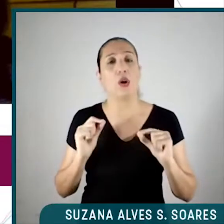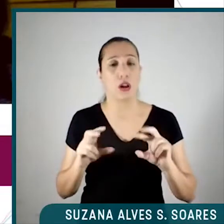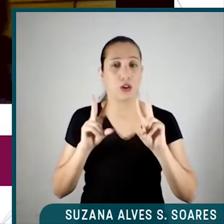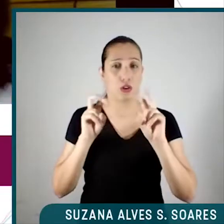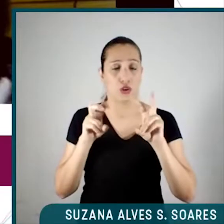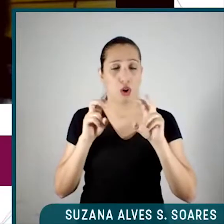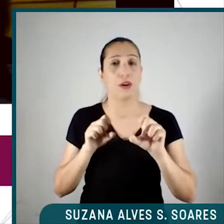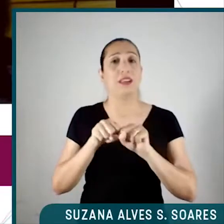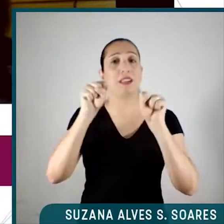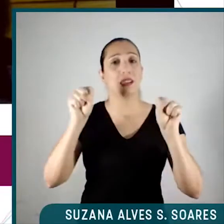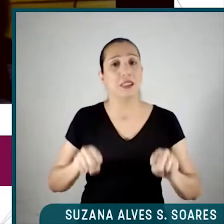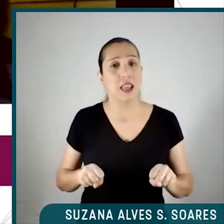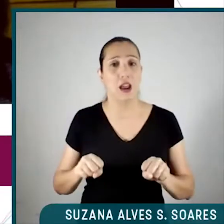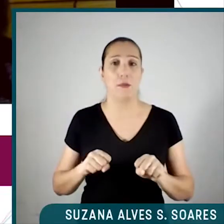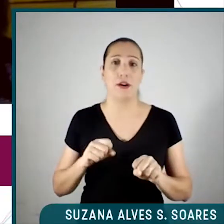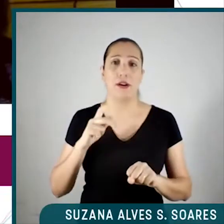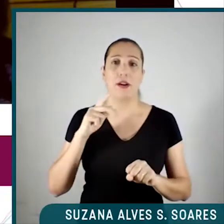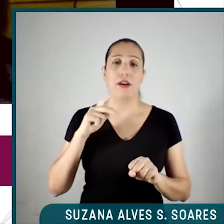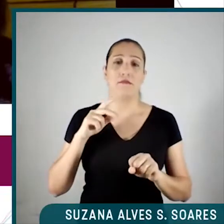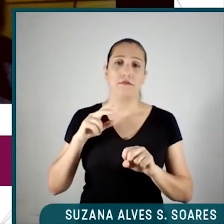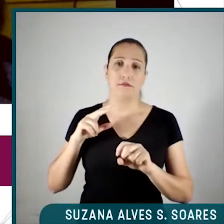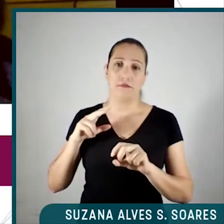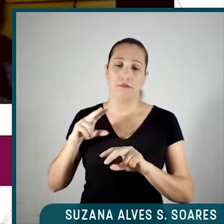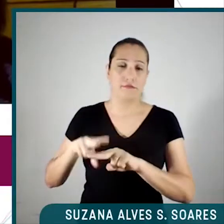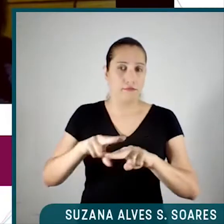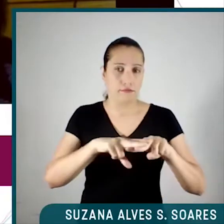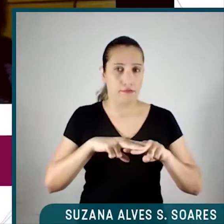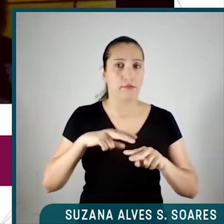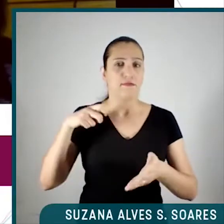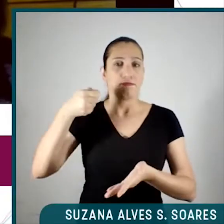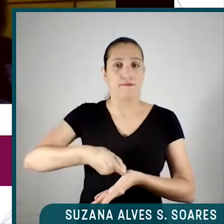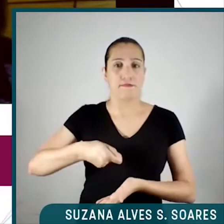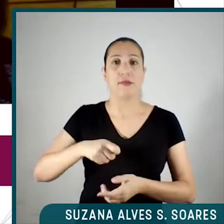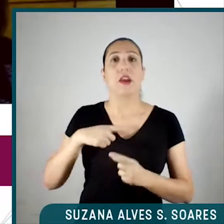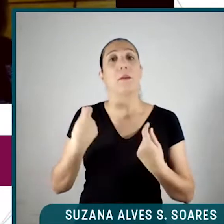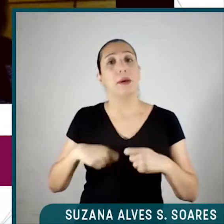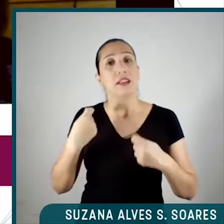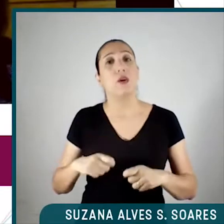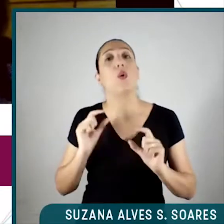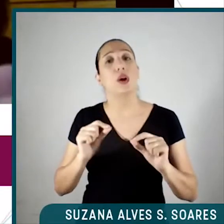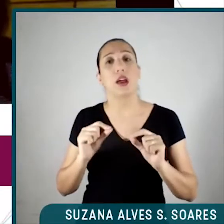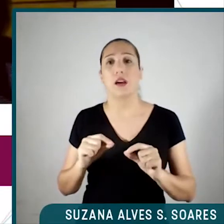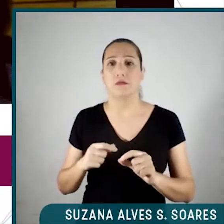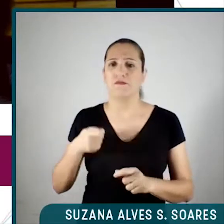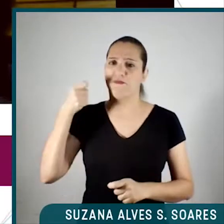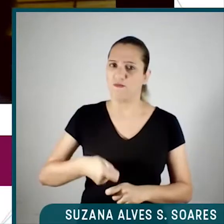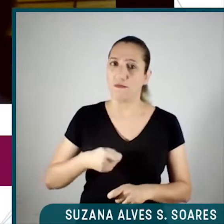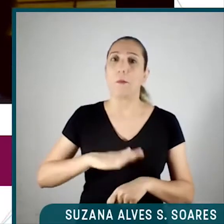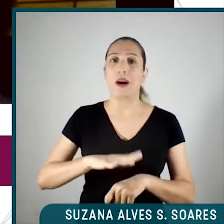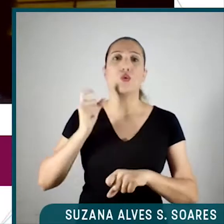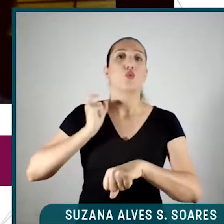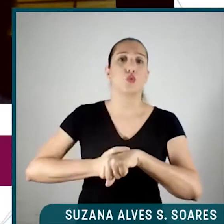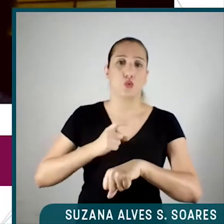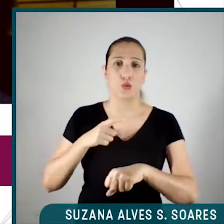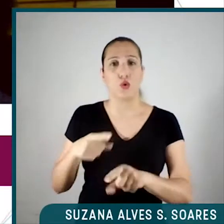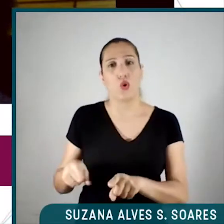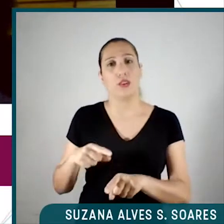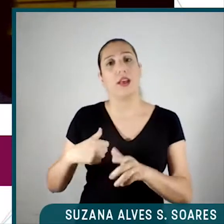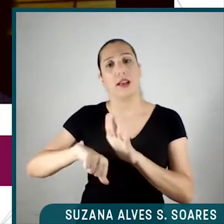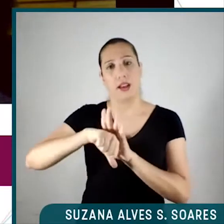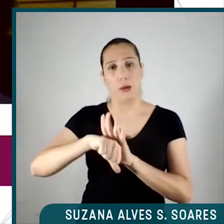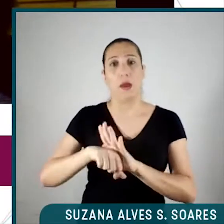penal, melhorar a investigação e a repressão em relação a esses crimes. Mas do outro lado,